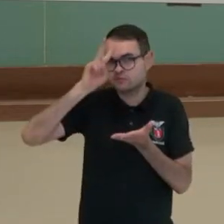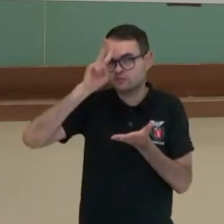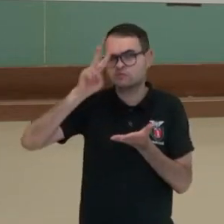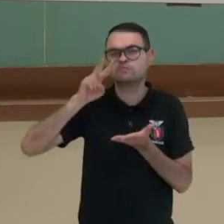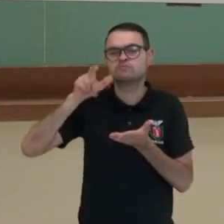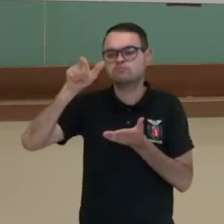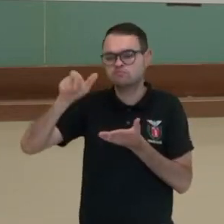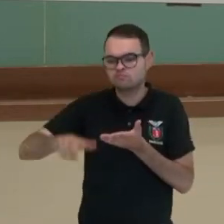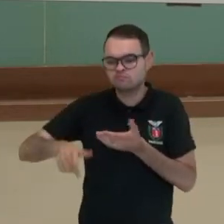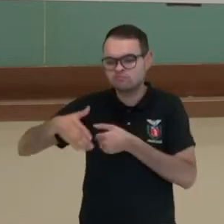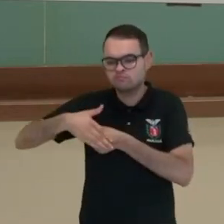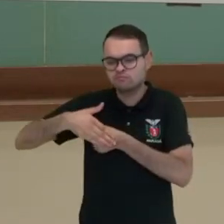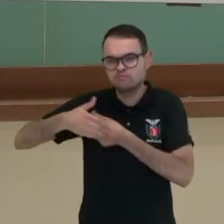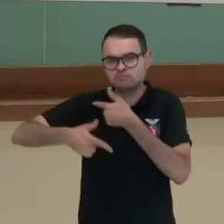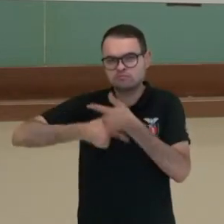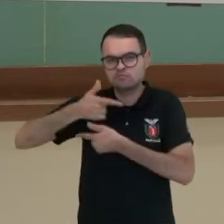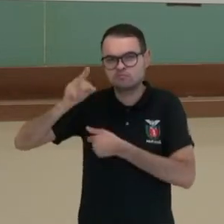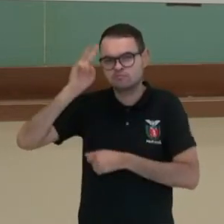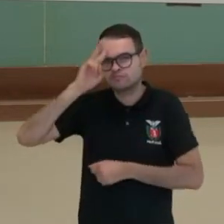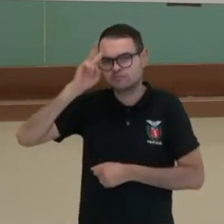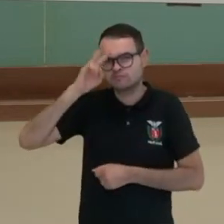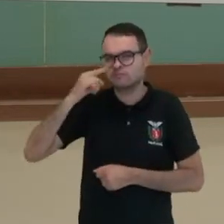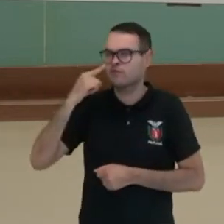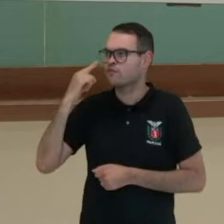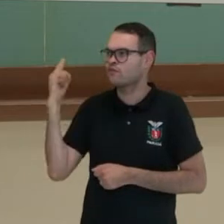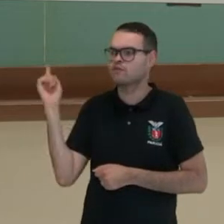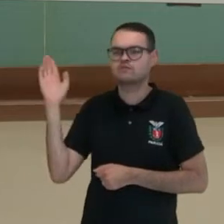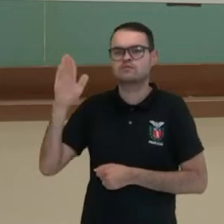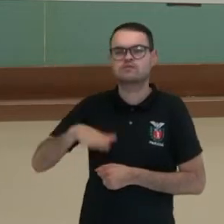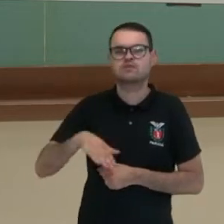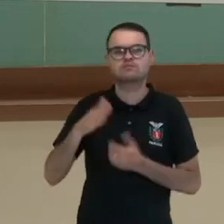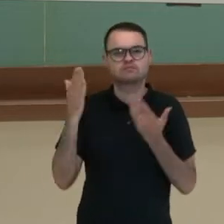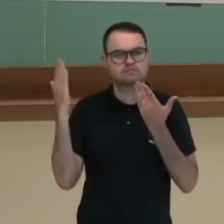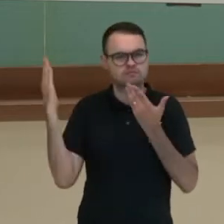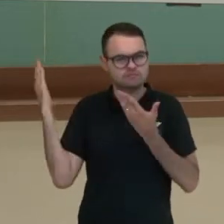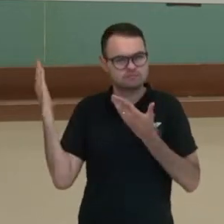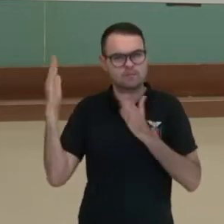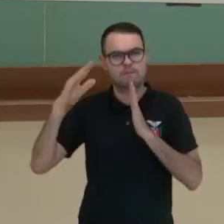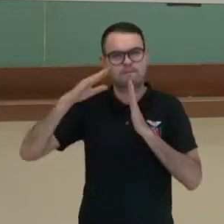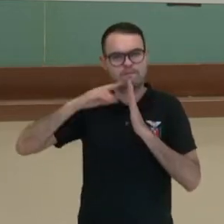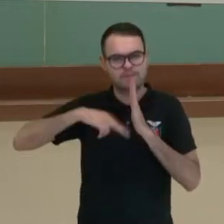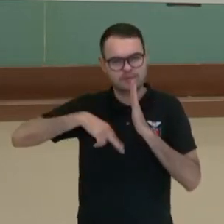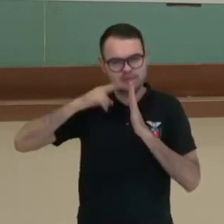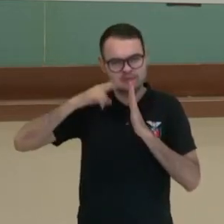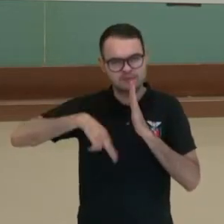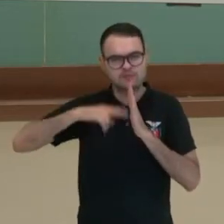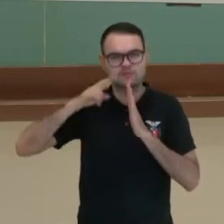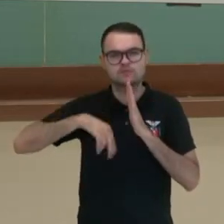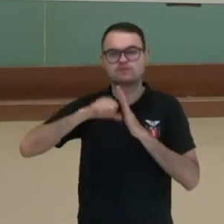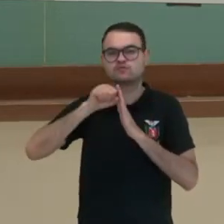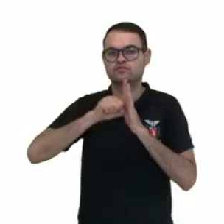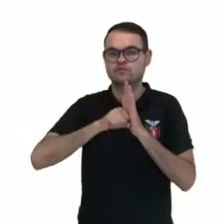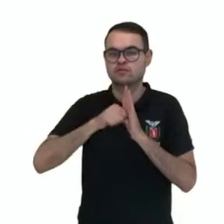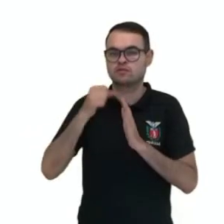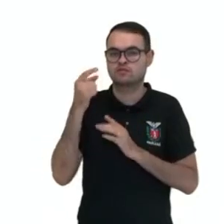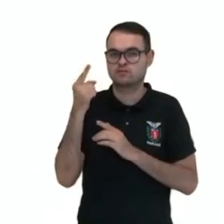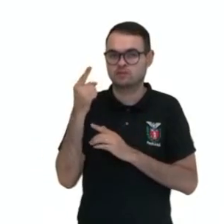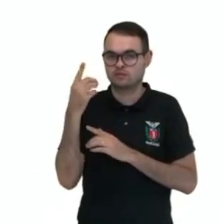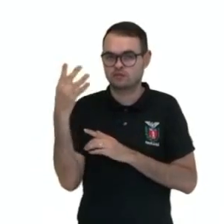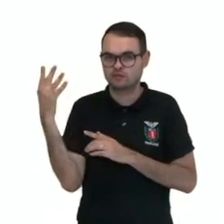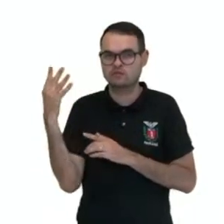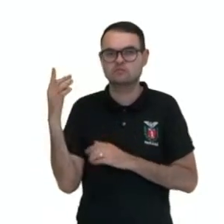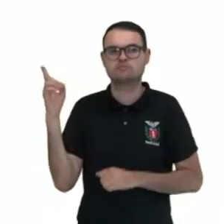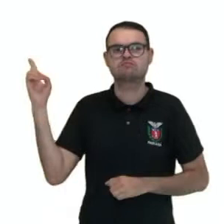ofício do historiador. Vejam só, trago aqui para vocês essa pintura do século XIV e um